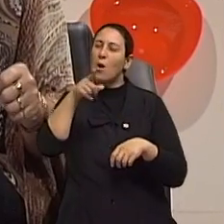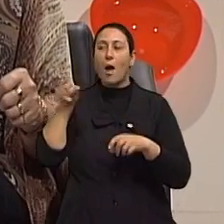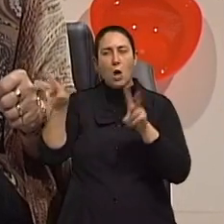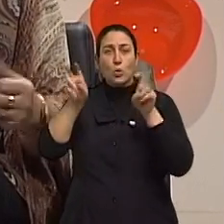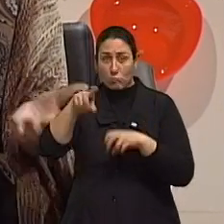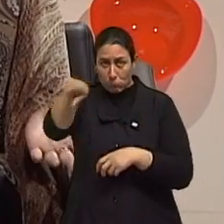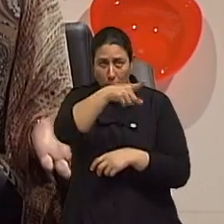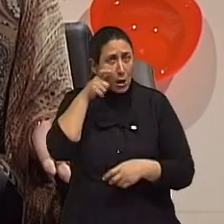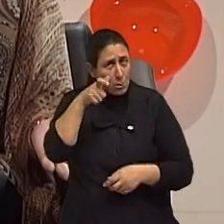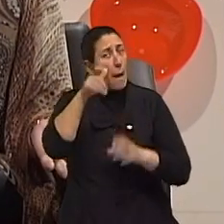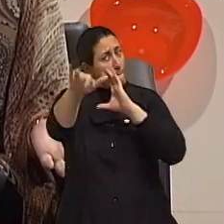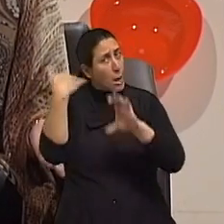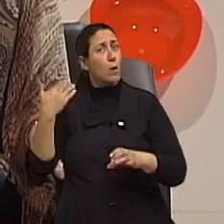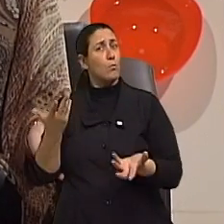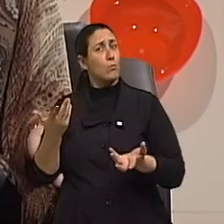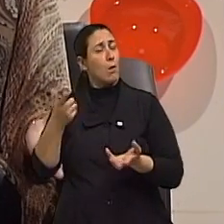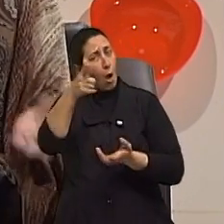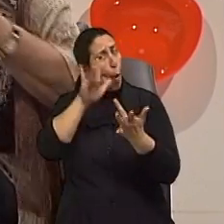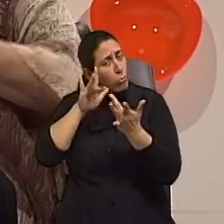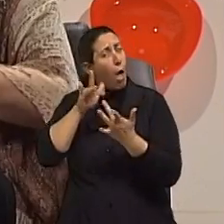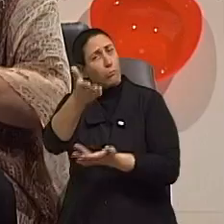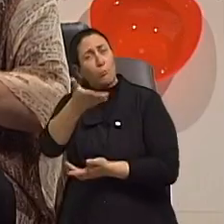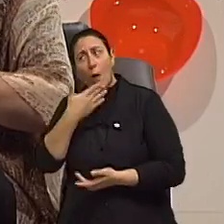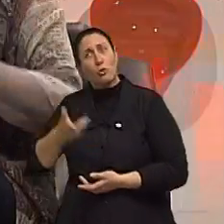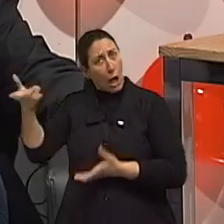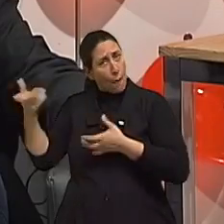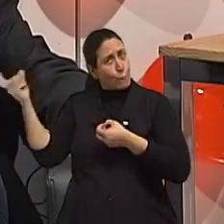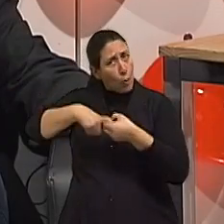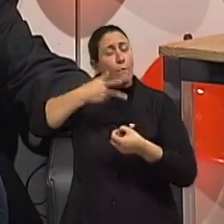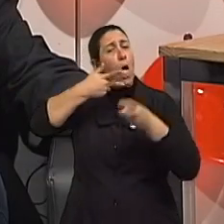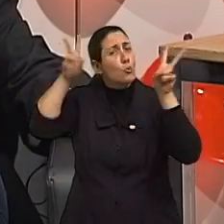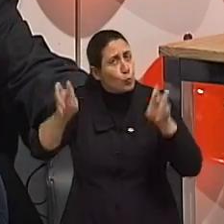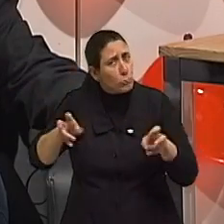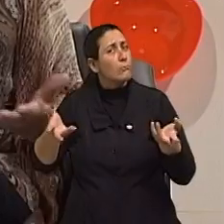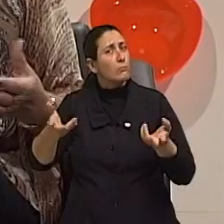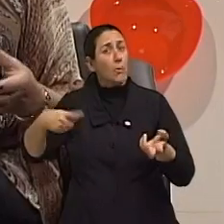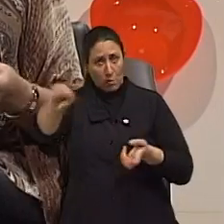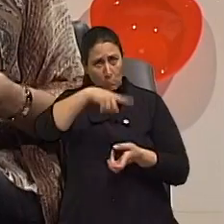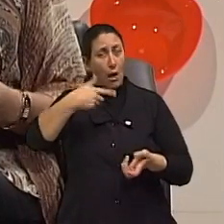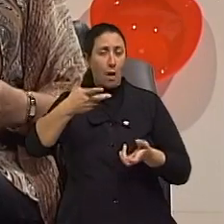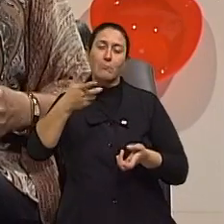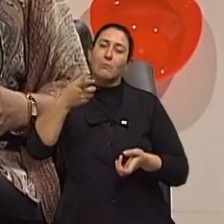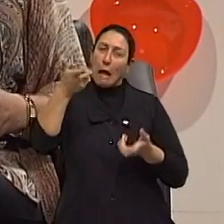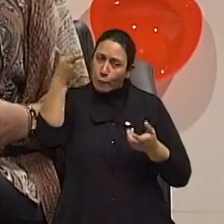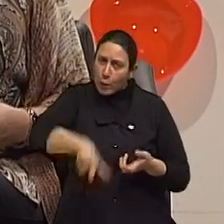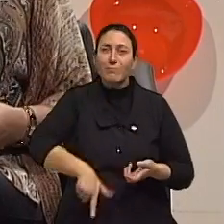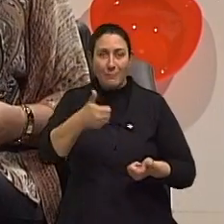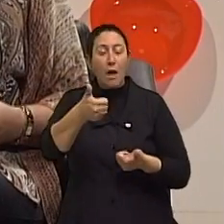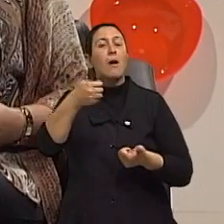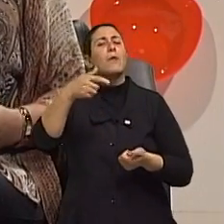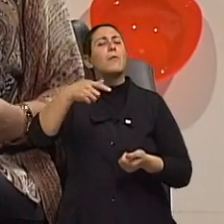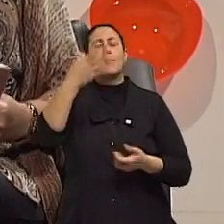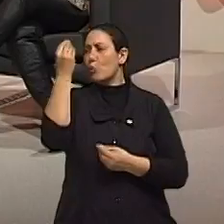assunto. Se interessaram, mandem e-mail para a gente, peçam que o doutor volte ou que a gente reprise o programa também. Certo?